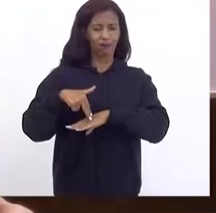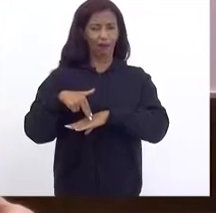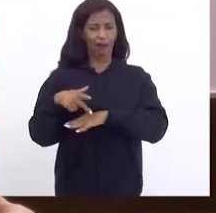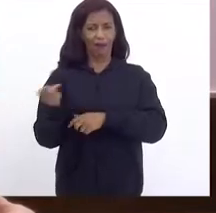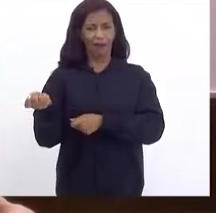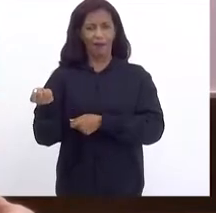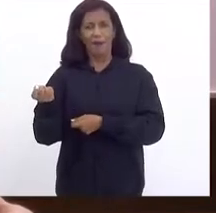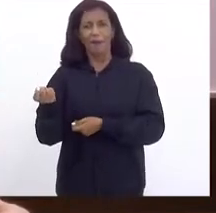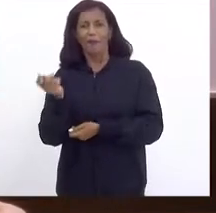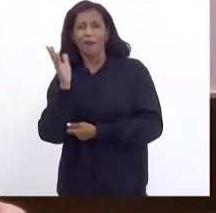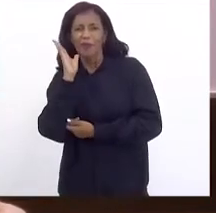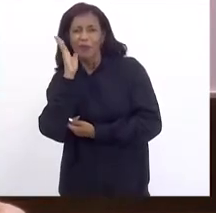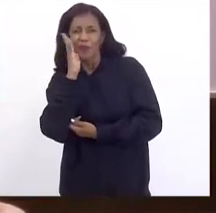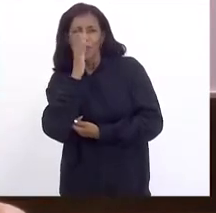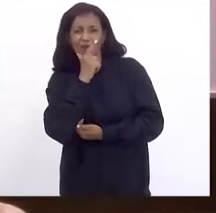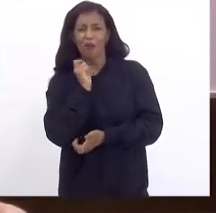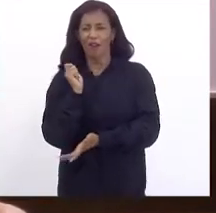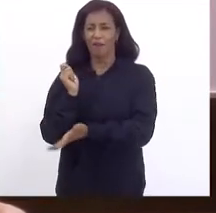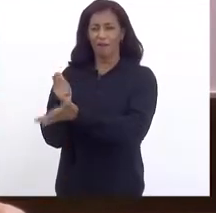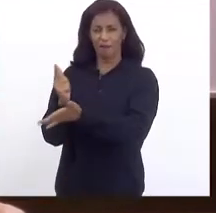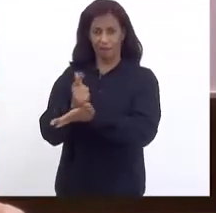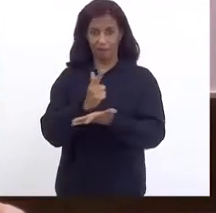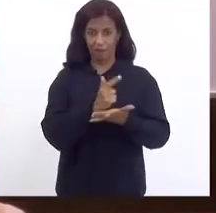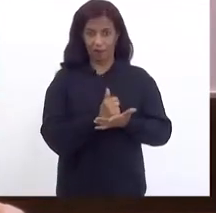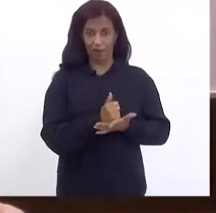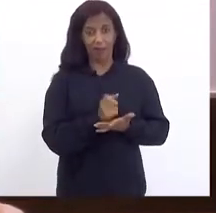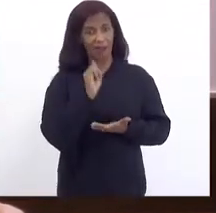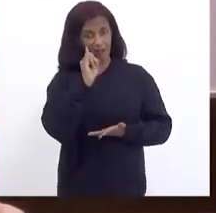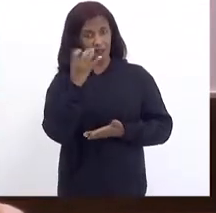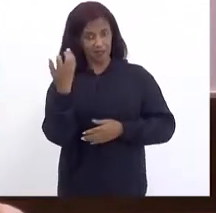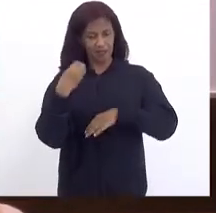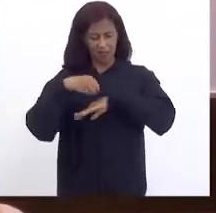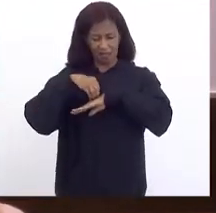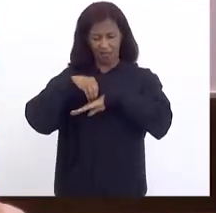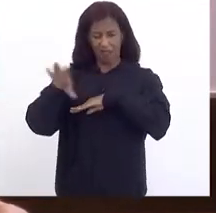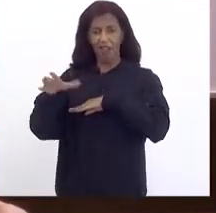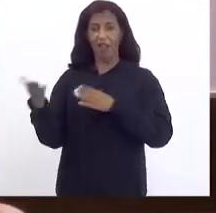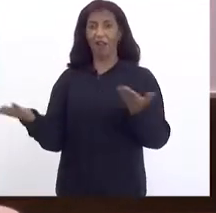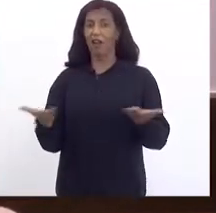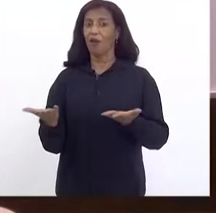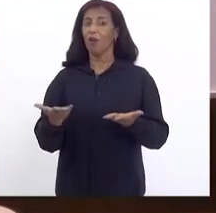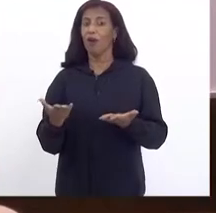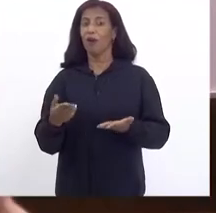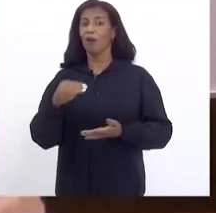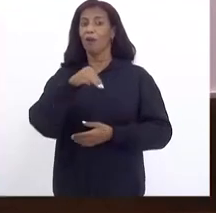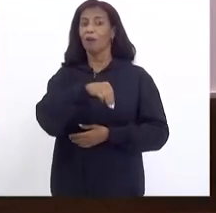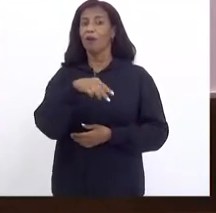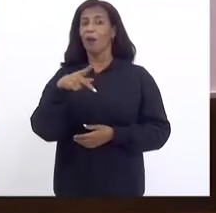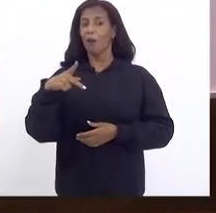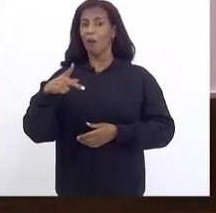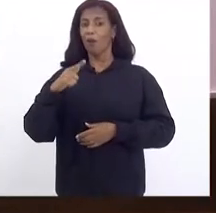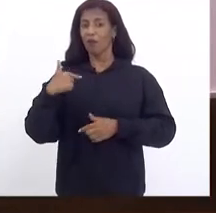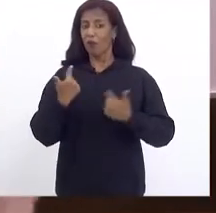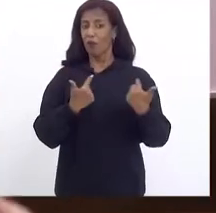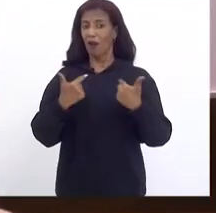Esses pagamentos Recentemente Se o senhor quiser Eu lhe mando agora O próprio Ministério Público Fez uma ação Contra ela De